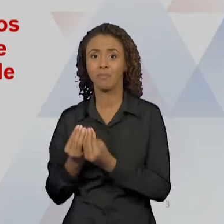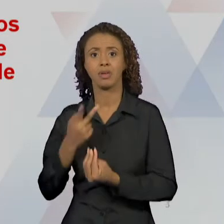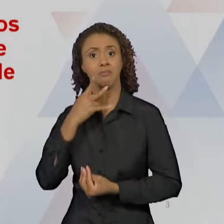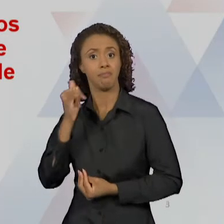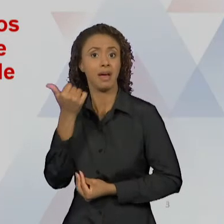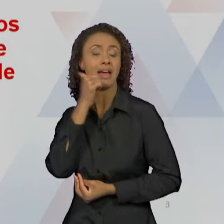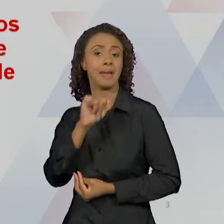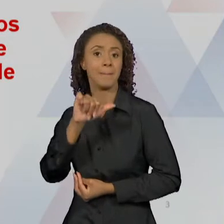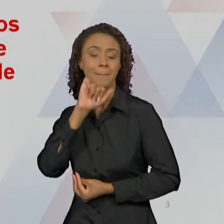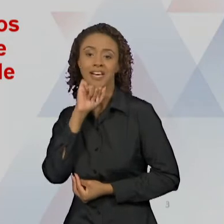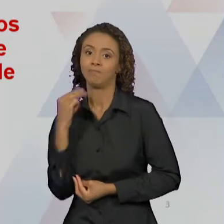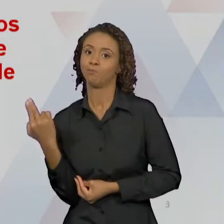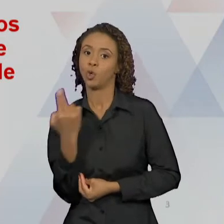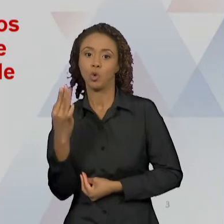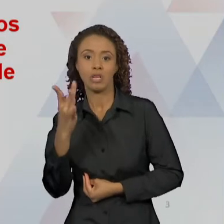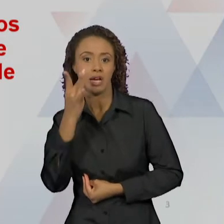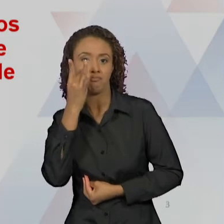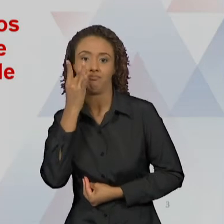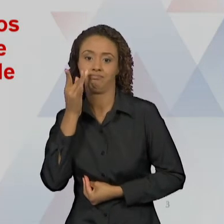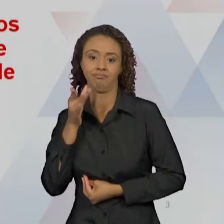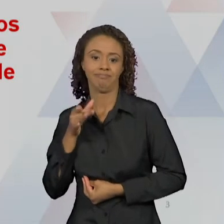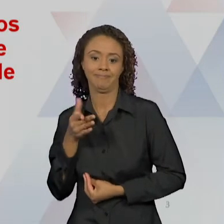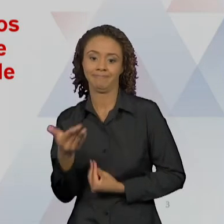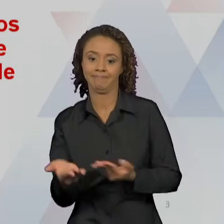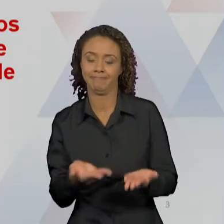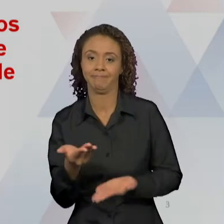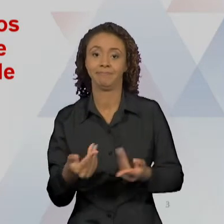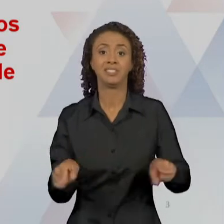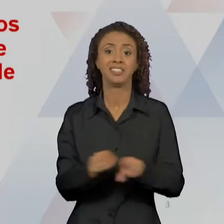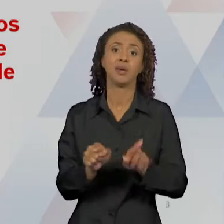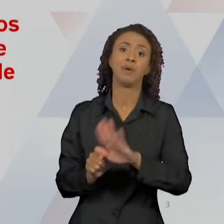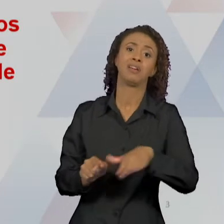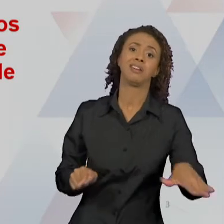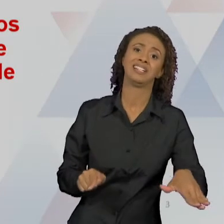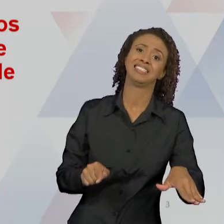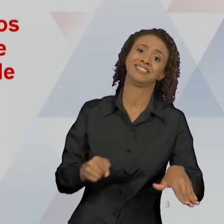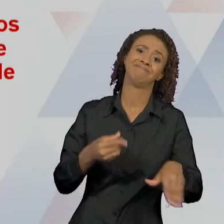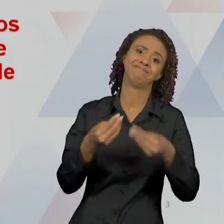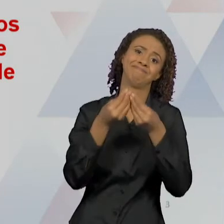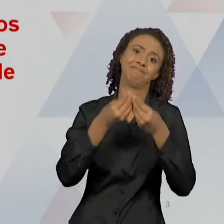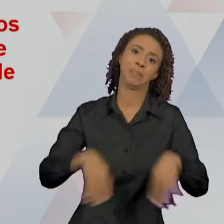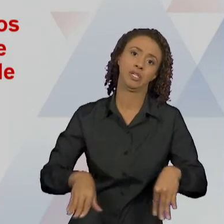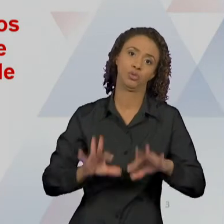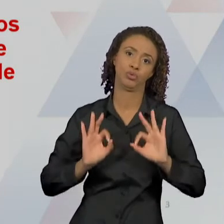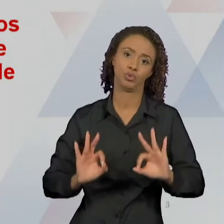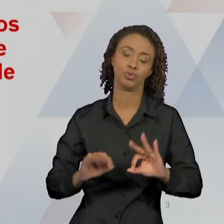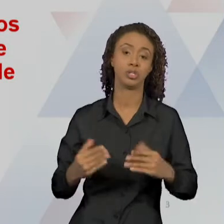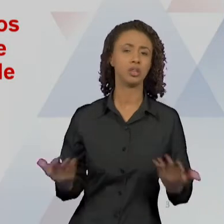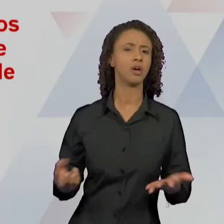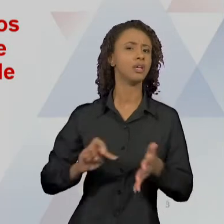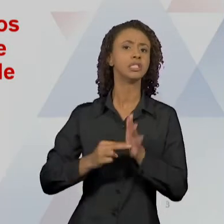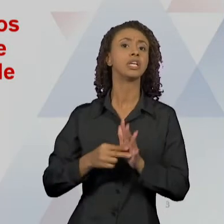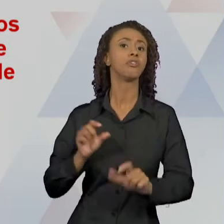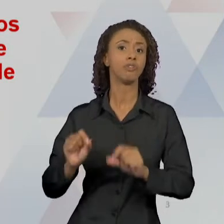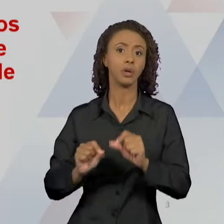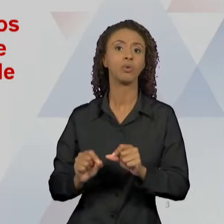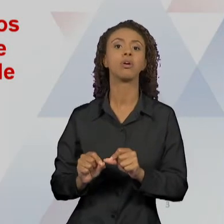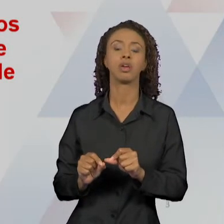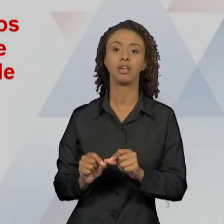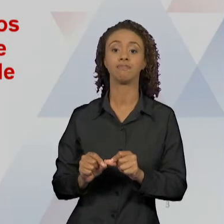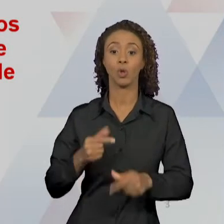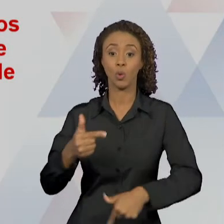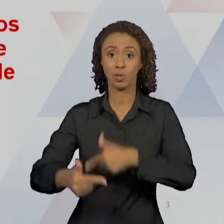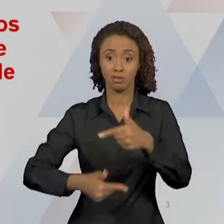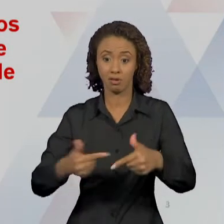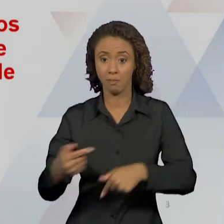e as crianças mesmas teriam grande prejuízo. Então, esse tipo de ação limita tanto o poder